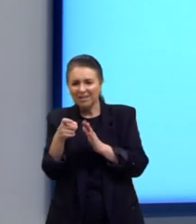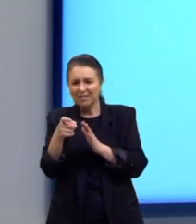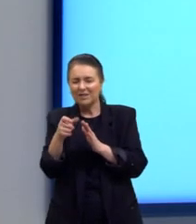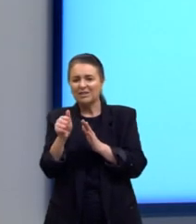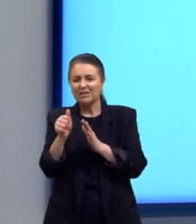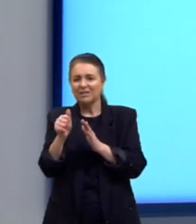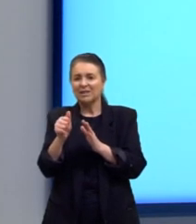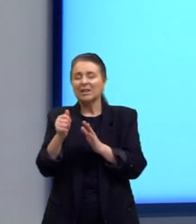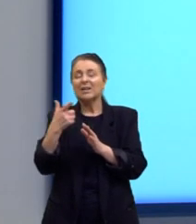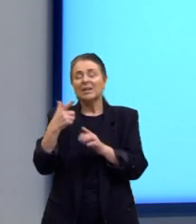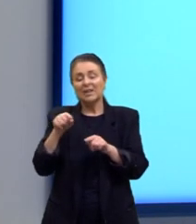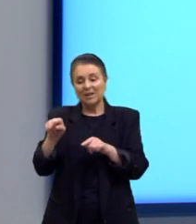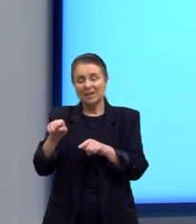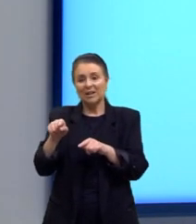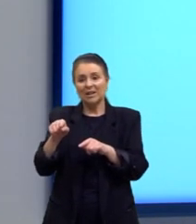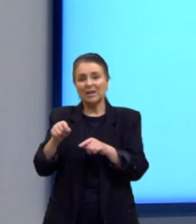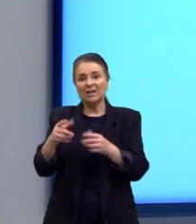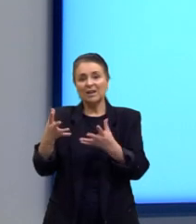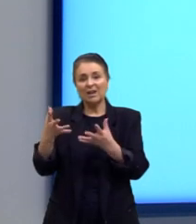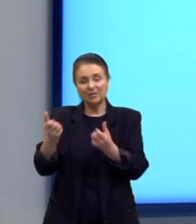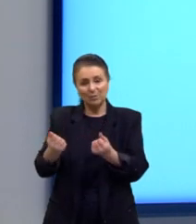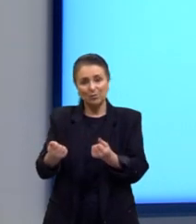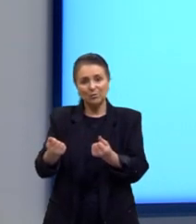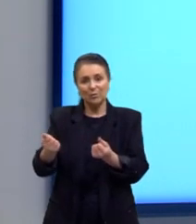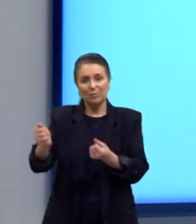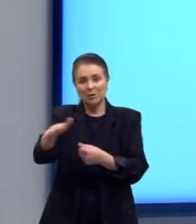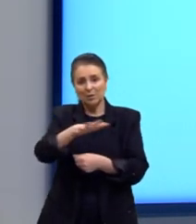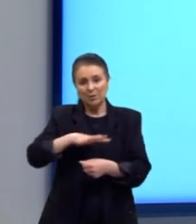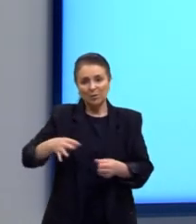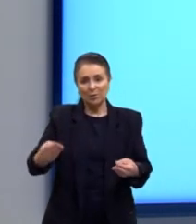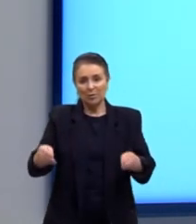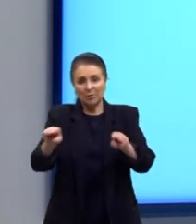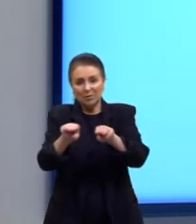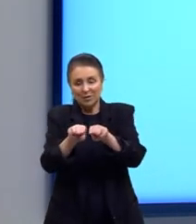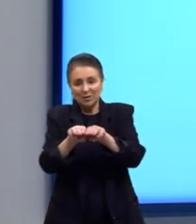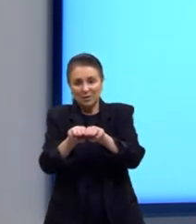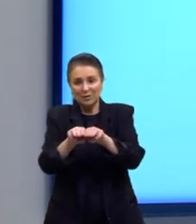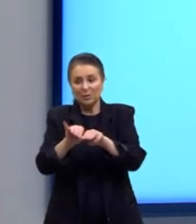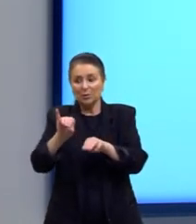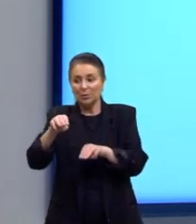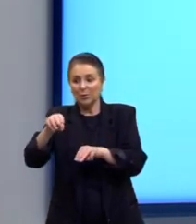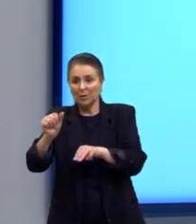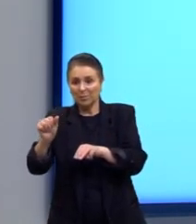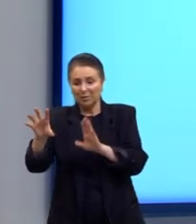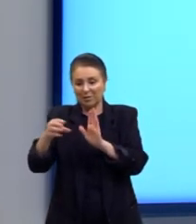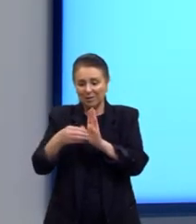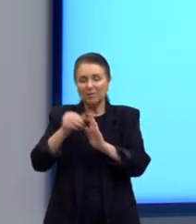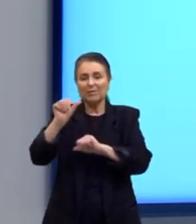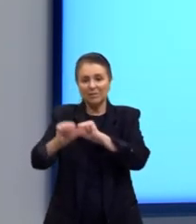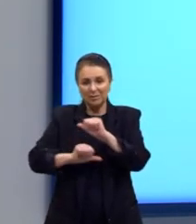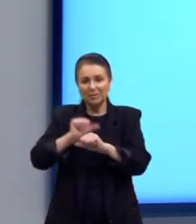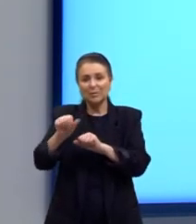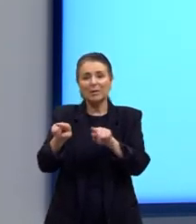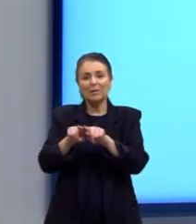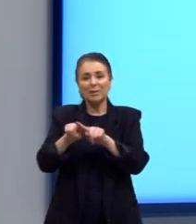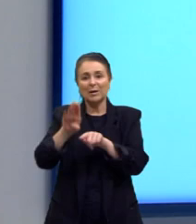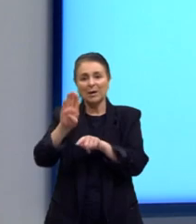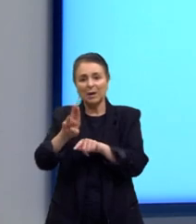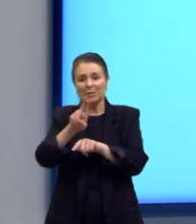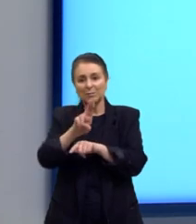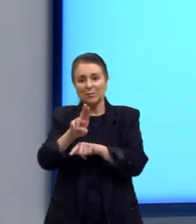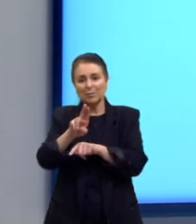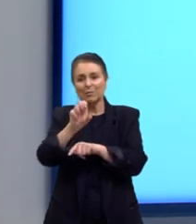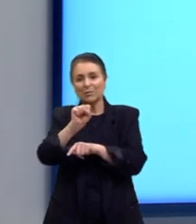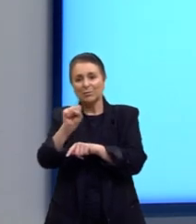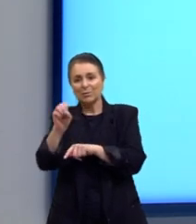assumir esse campo magnético, né? Desse ímã e vai se transformar numa bússola. Por quê? Porque a